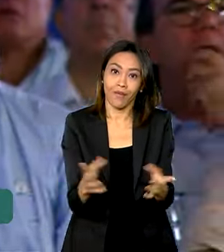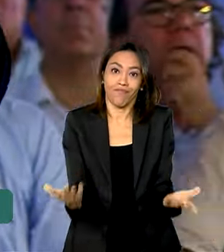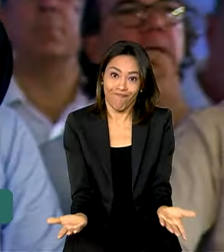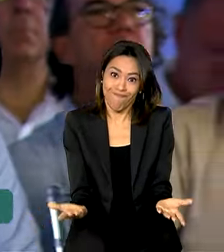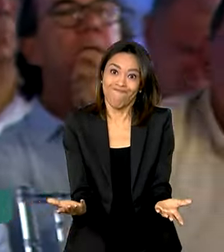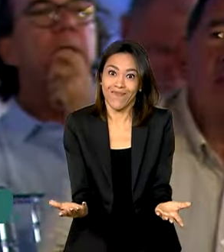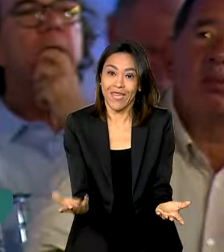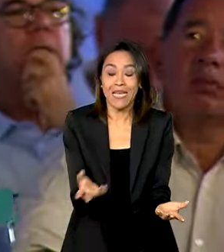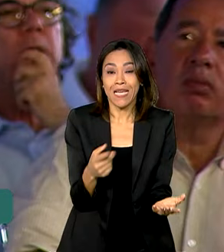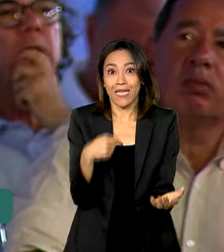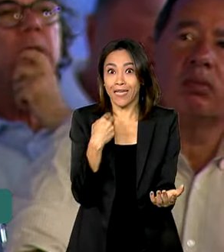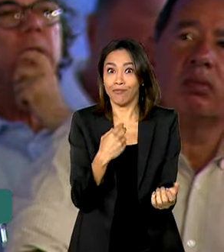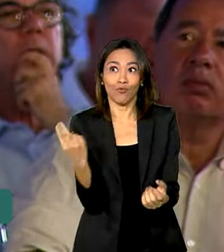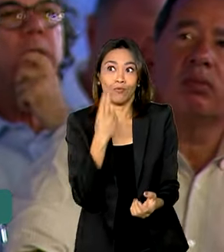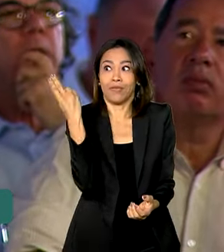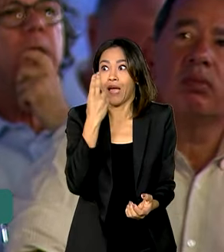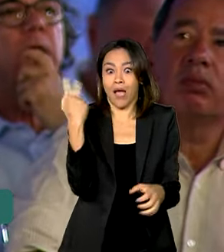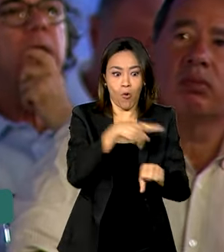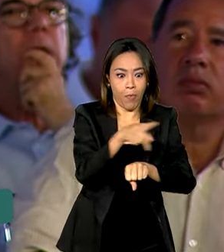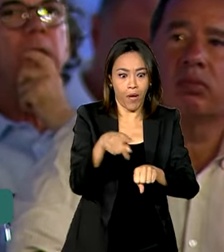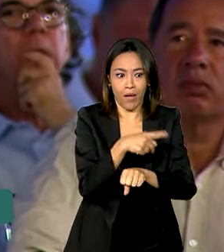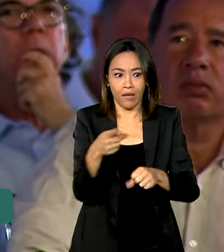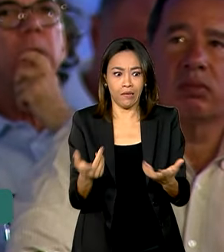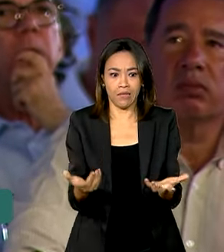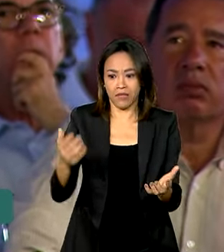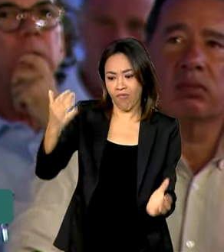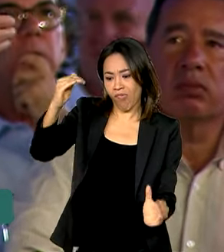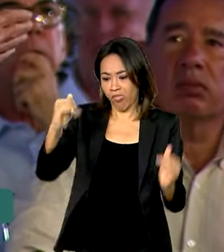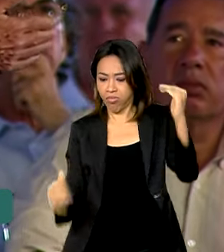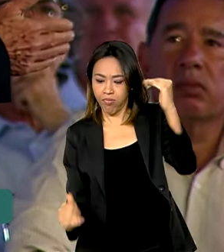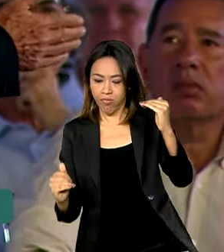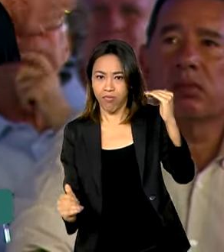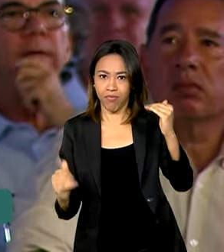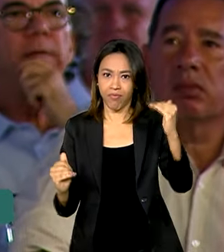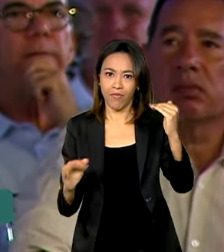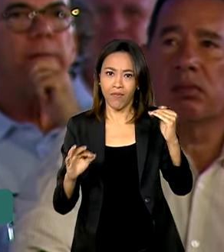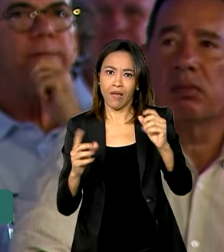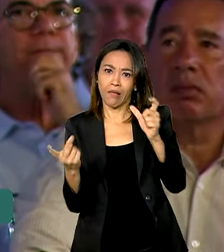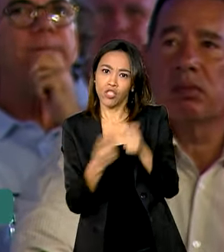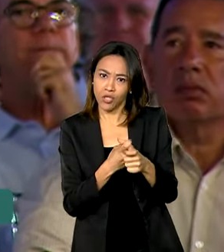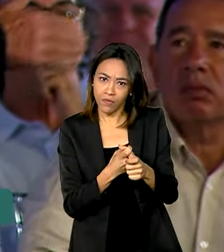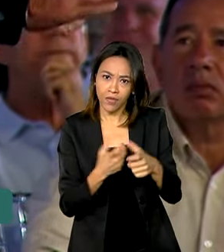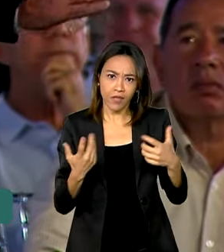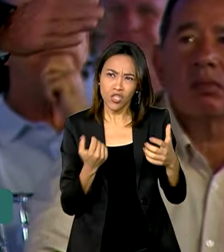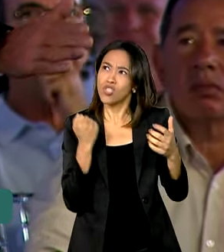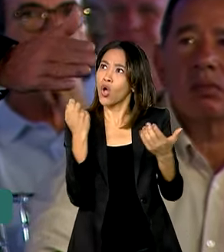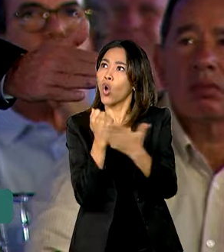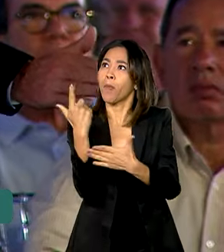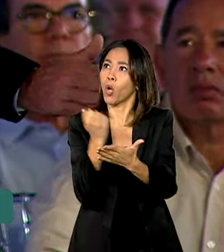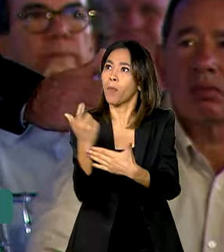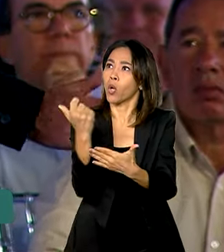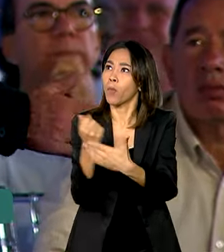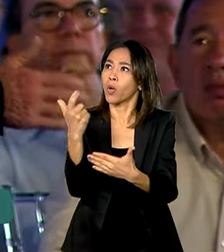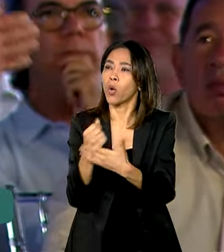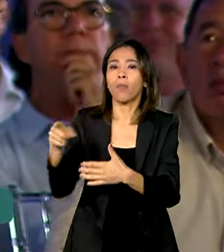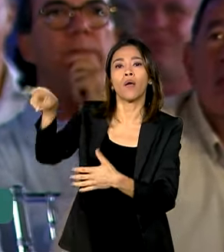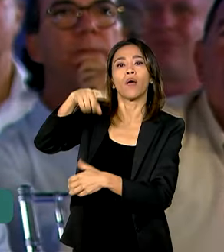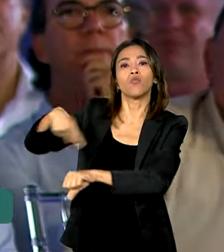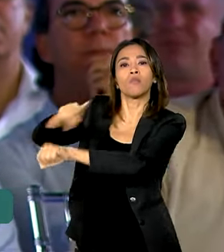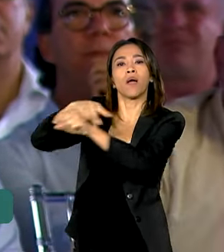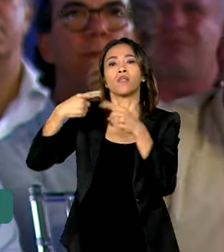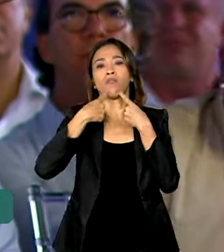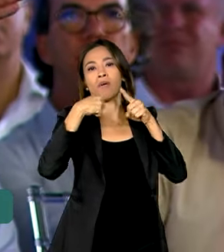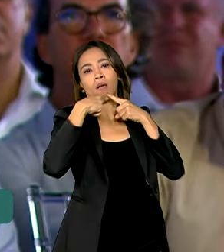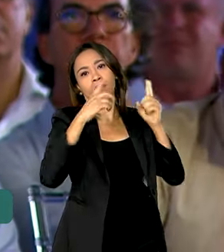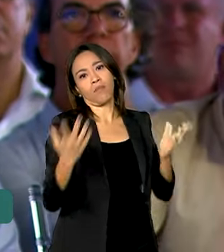permitir que um país tenha muito déficit na balança comercial. Se ele só compra, o pessoal dele vai se queixar. Então,